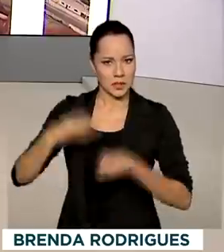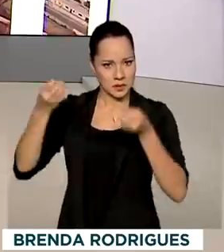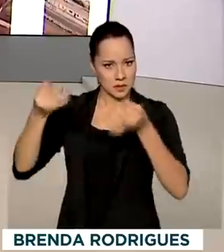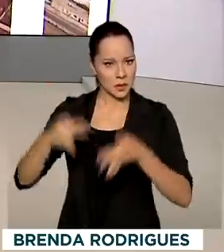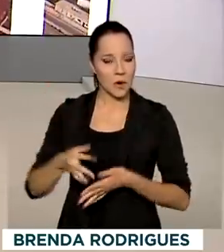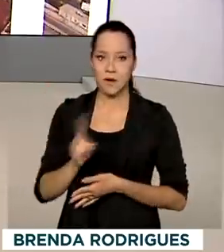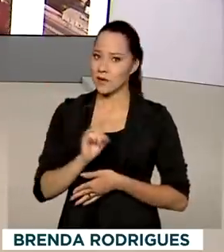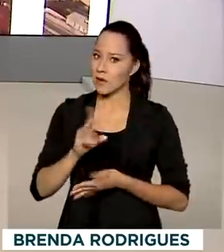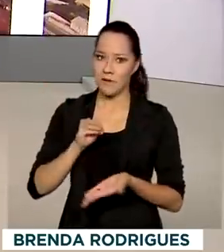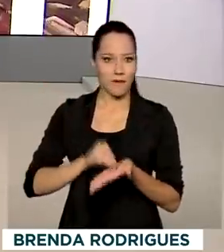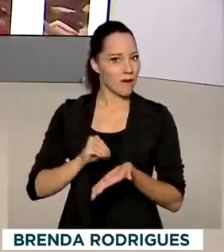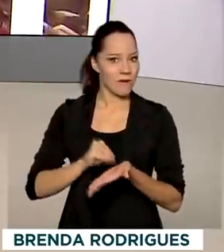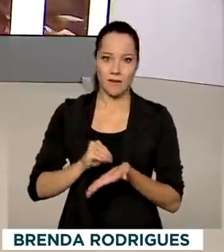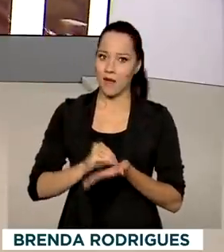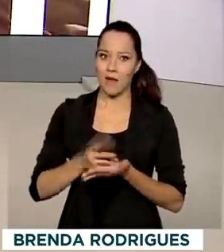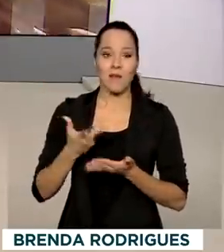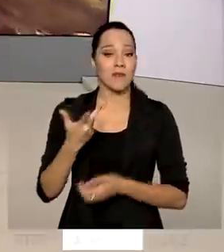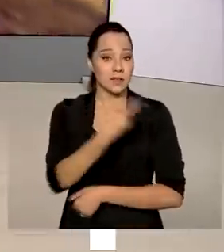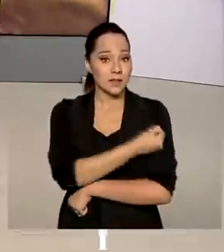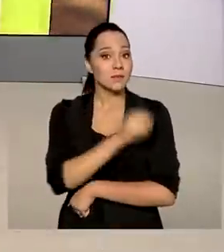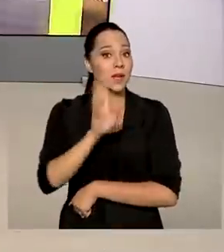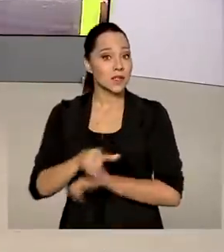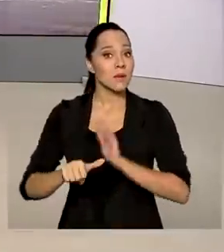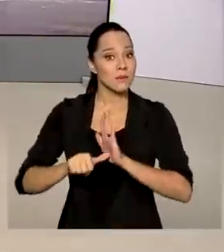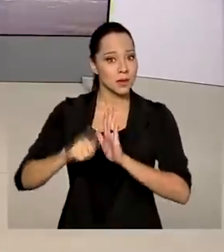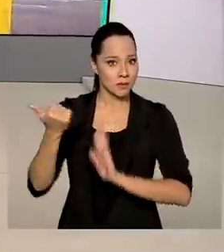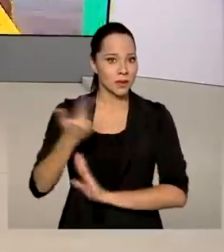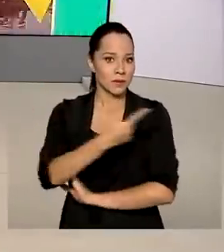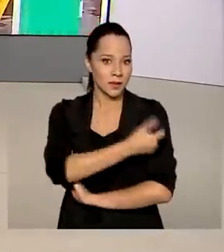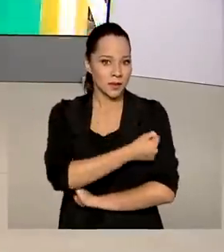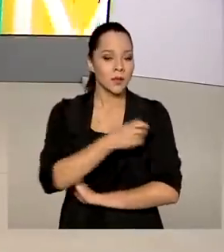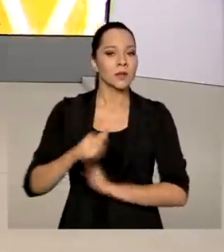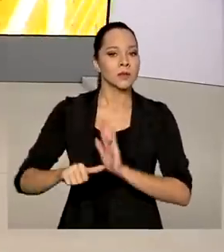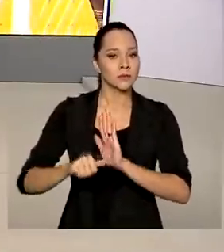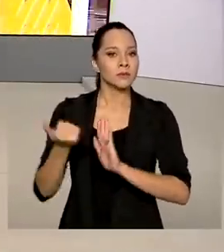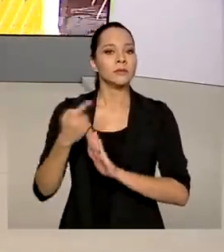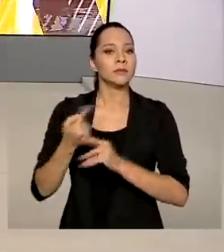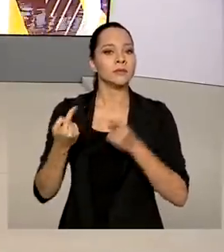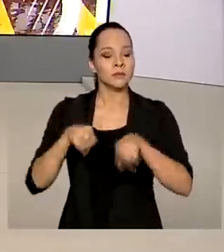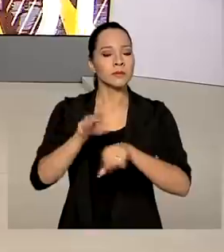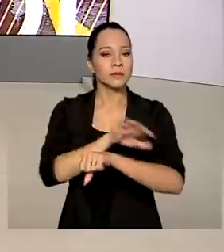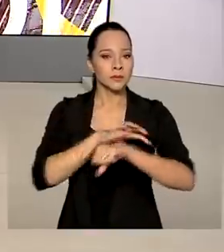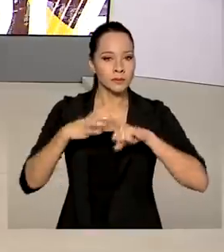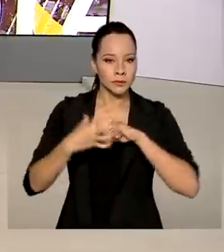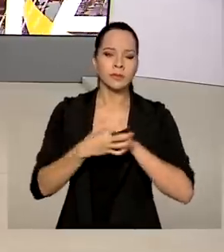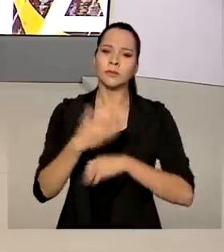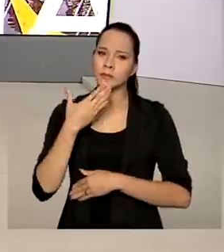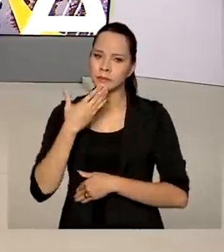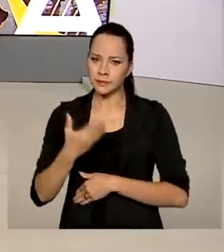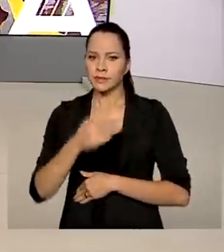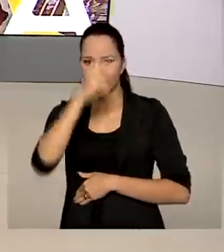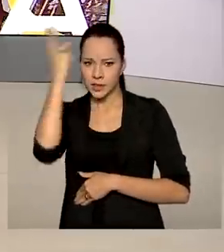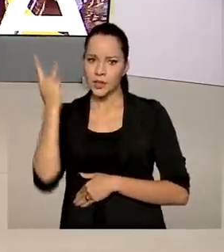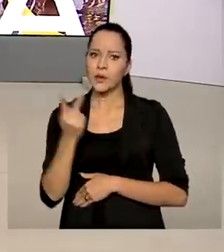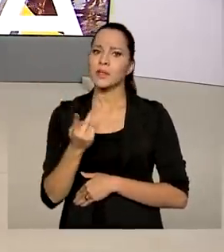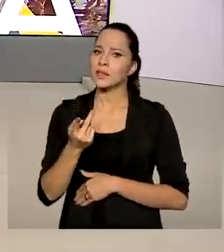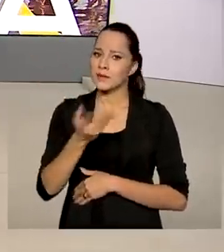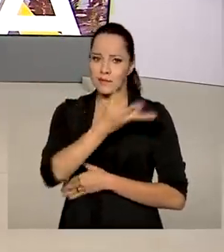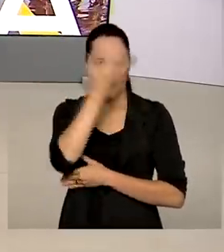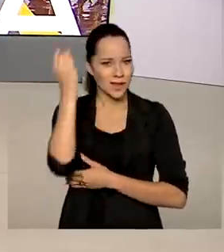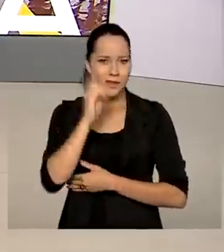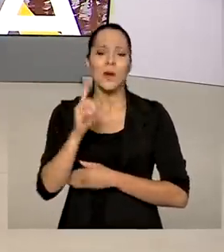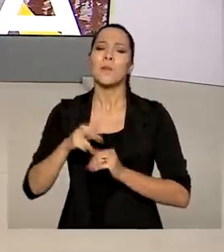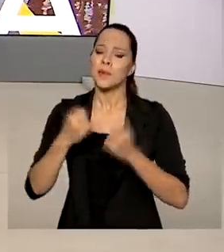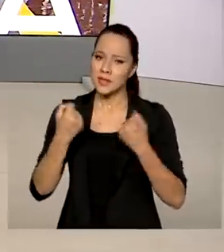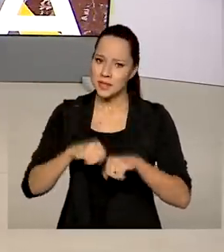não faltarão vacinas para quem já tomou a primeira dose de imunizantes contra a Covid-19 e pediu que as pessoas não deixem de